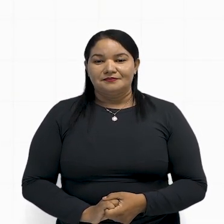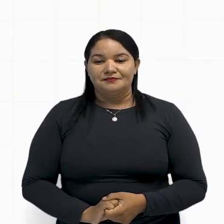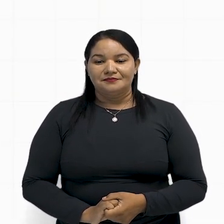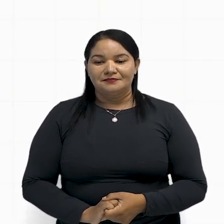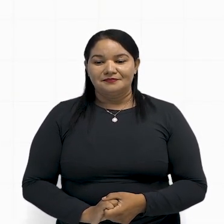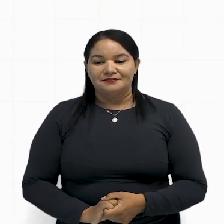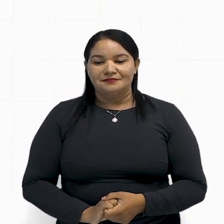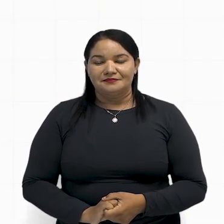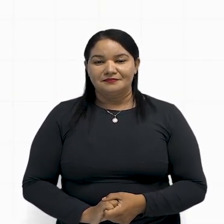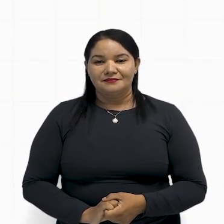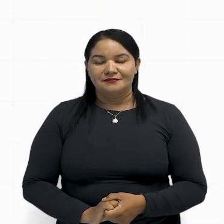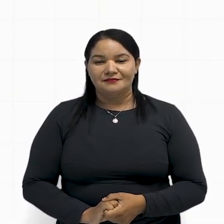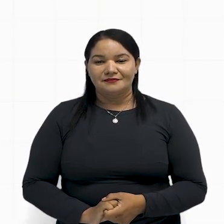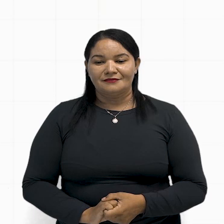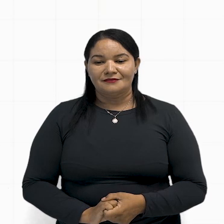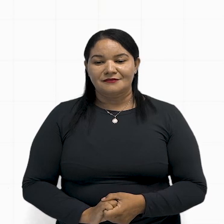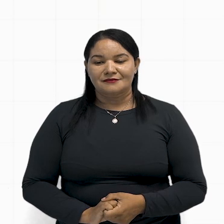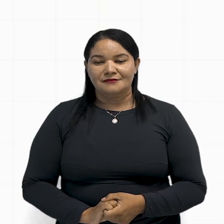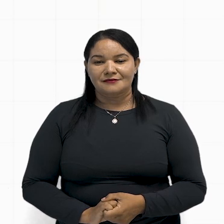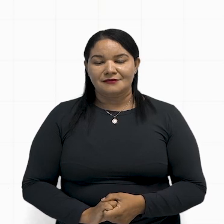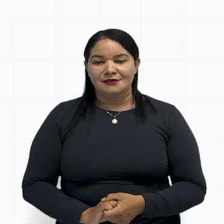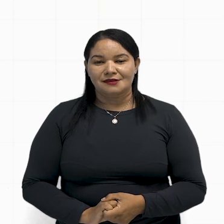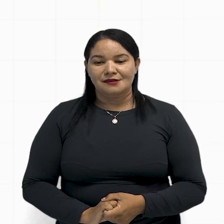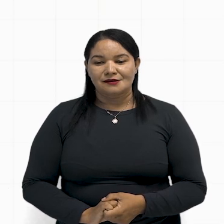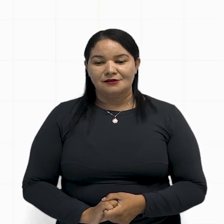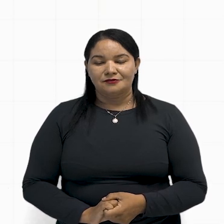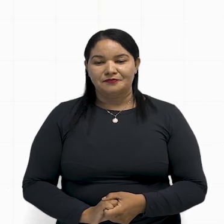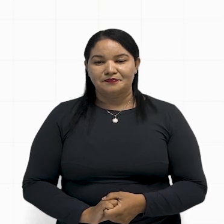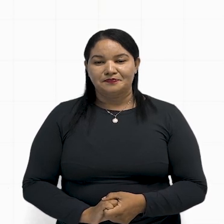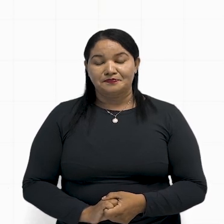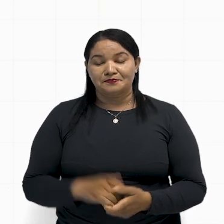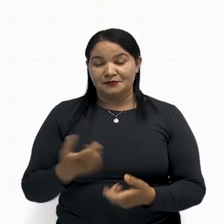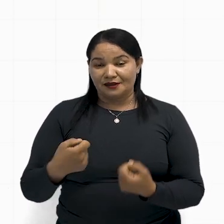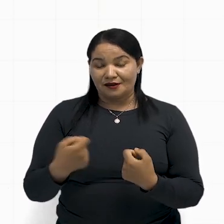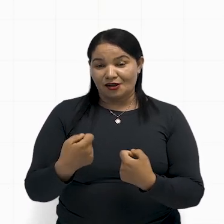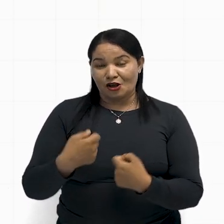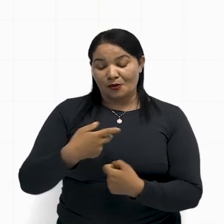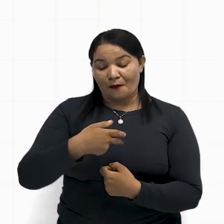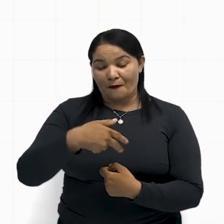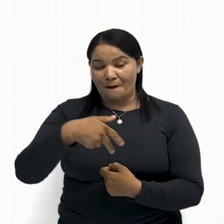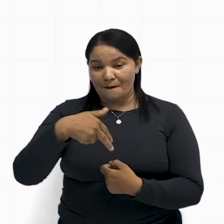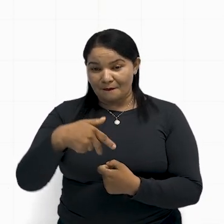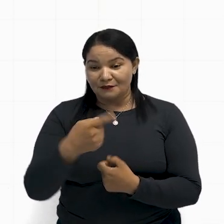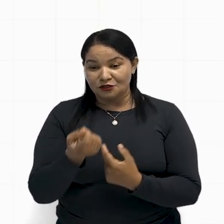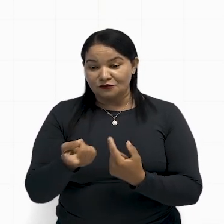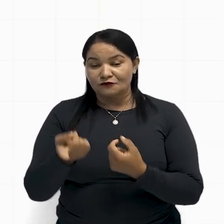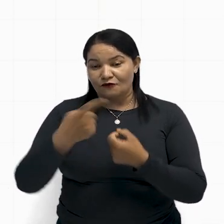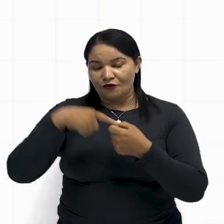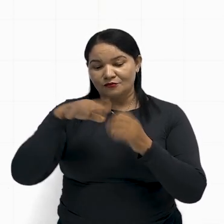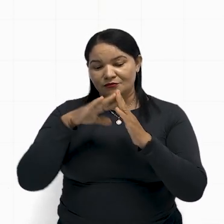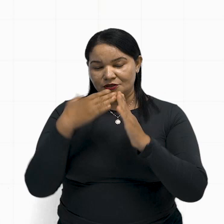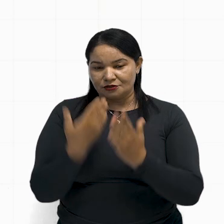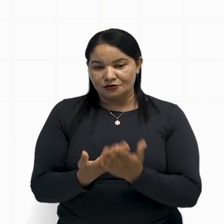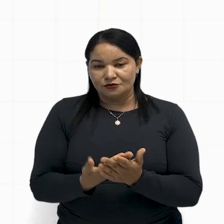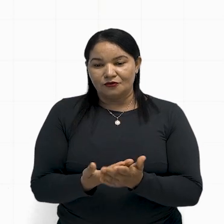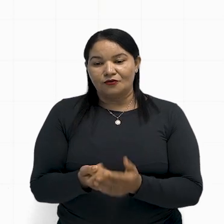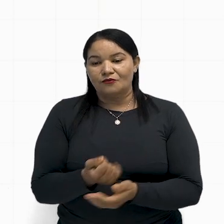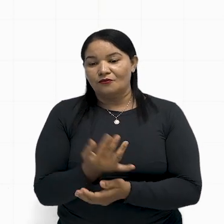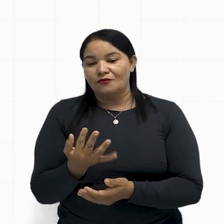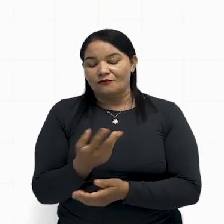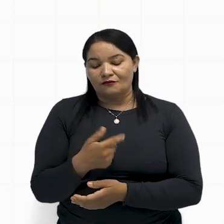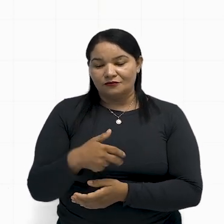Então, se ele não volta para casa, ele vai ter que fazer o caminho aqui de volta para a escola. Então, vai caminhar